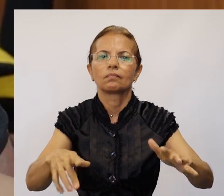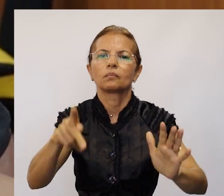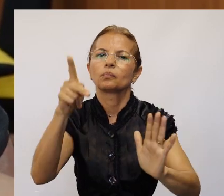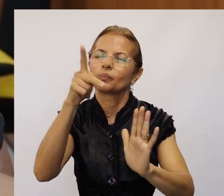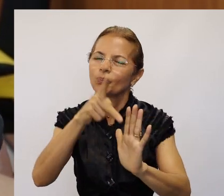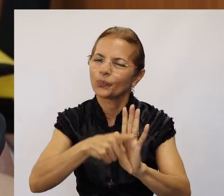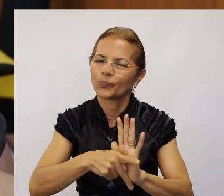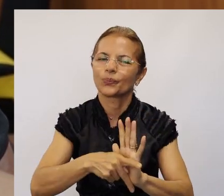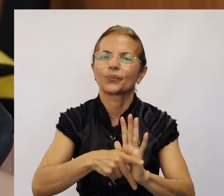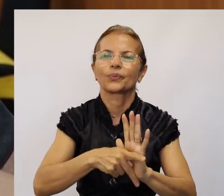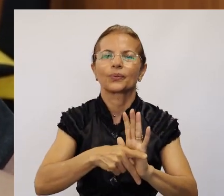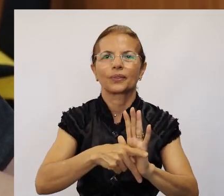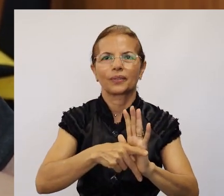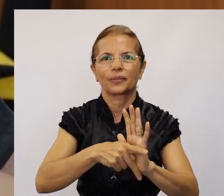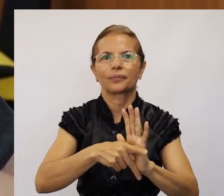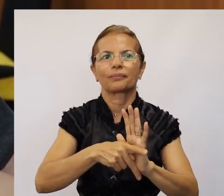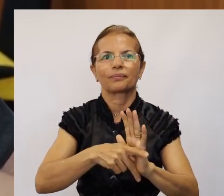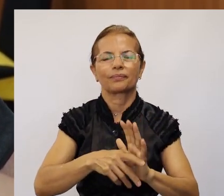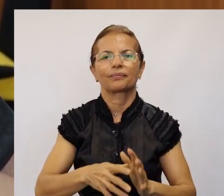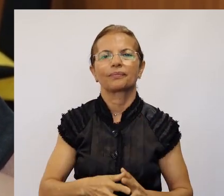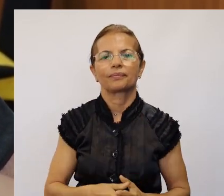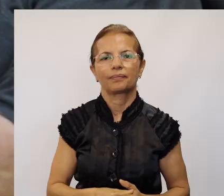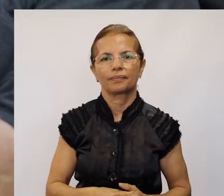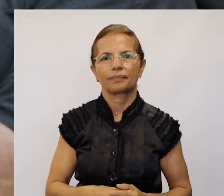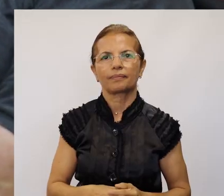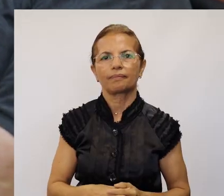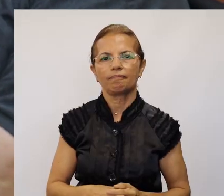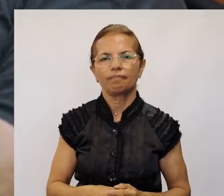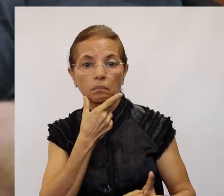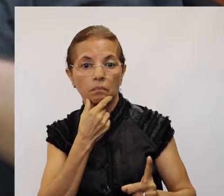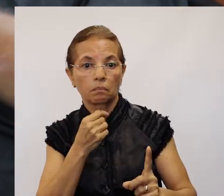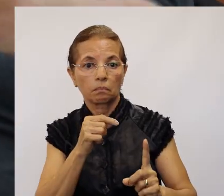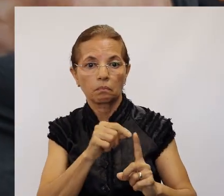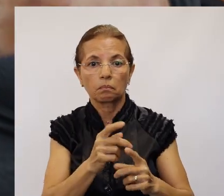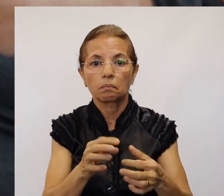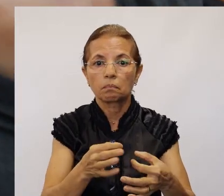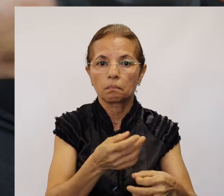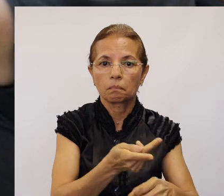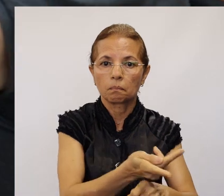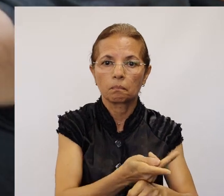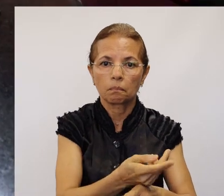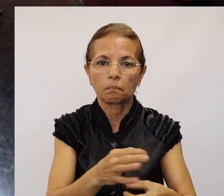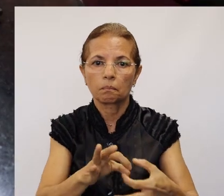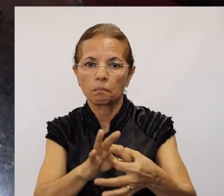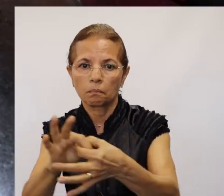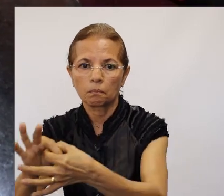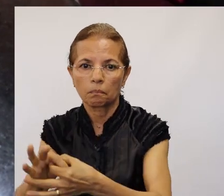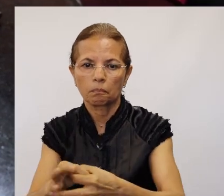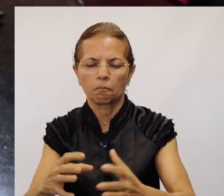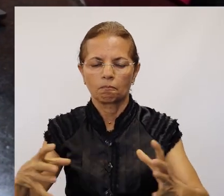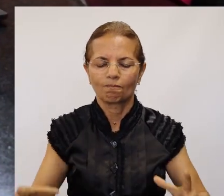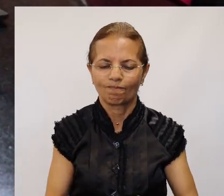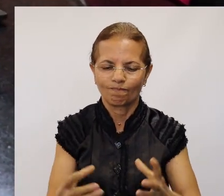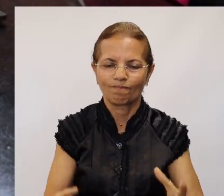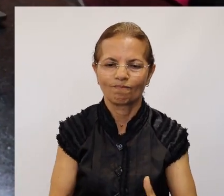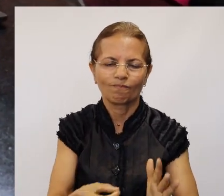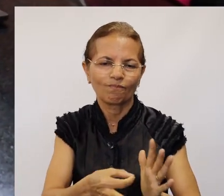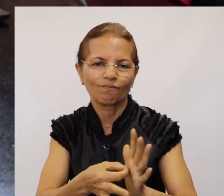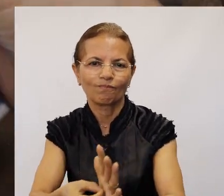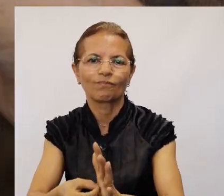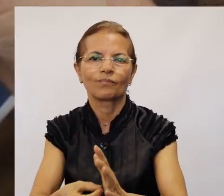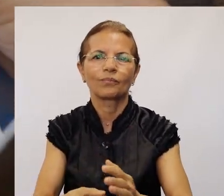é o Terezina Verde que Te Quero Verde. Silvio contou que busca aliados, formadores de opiniões e